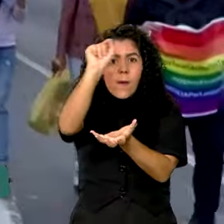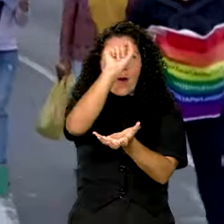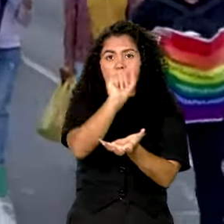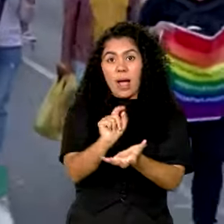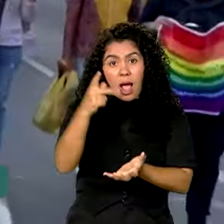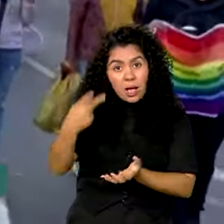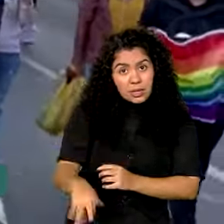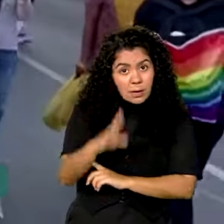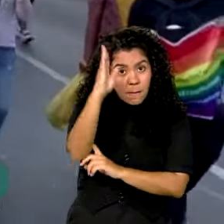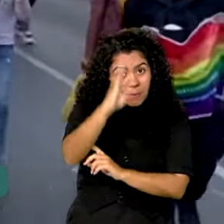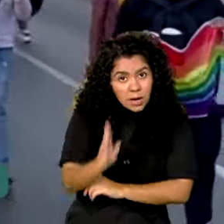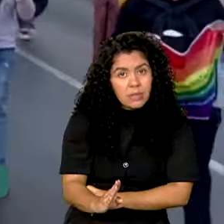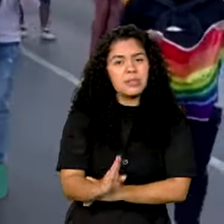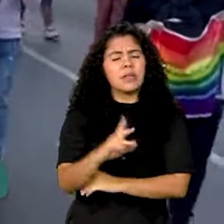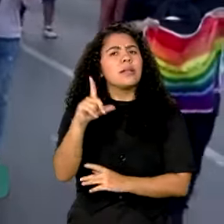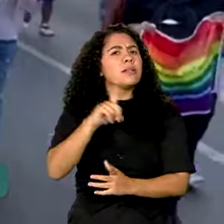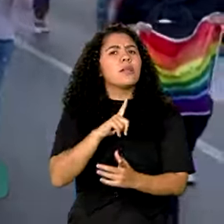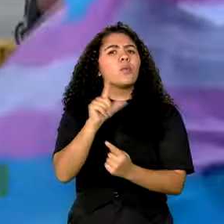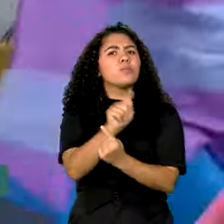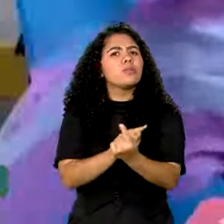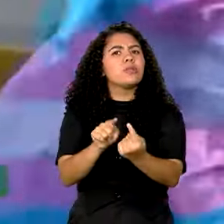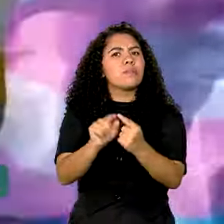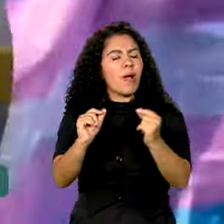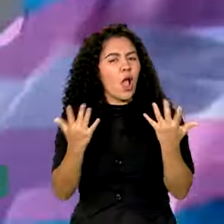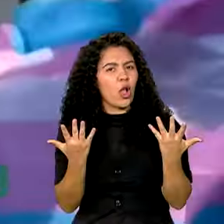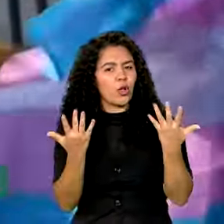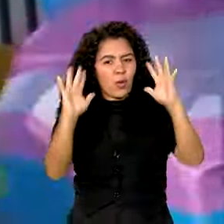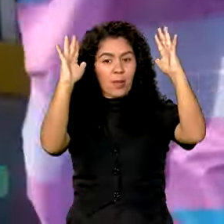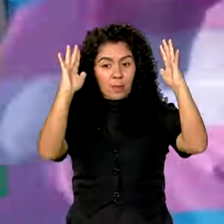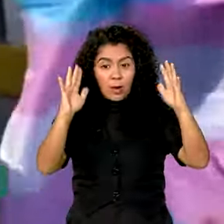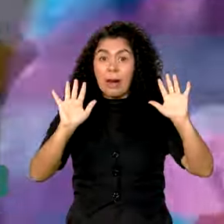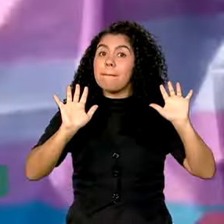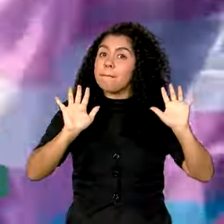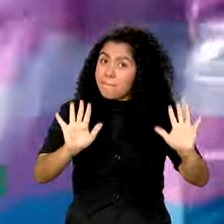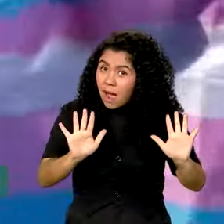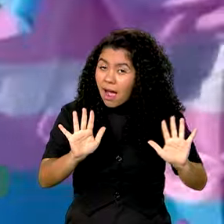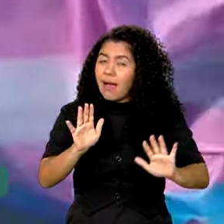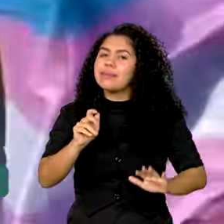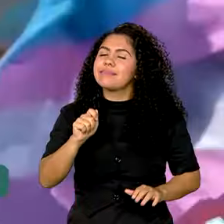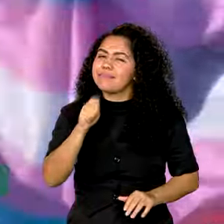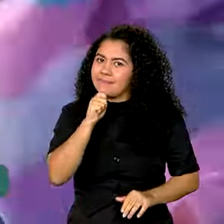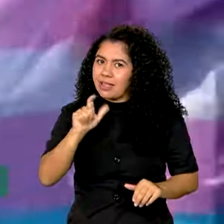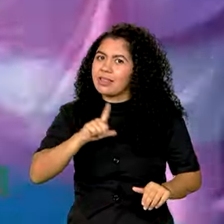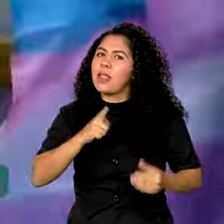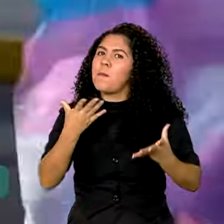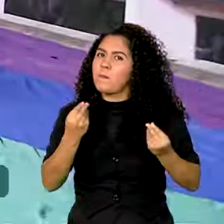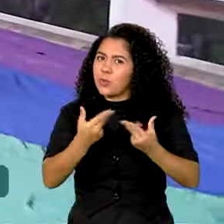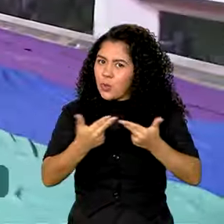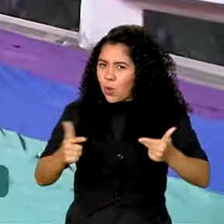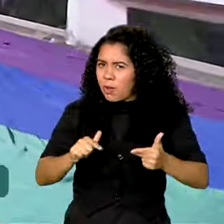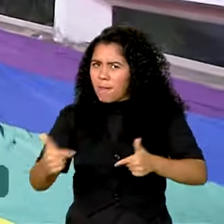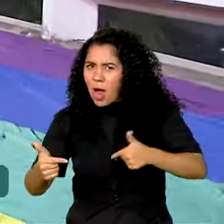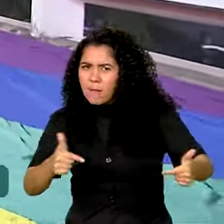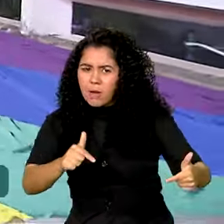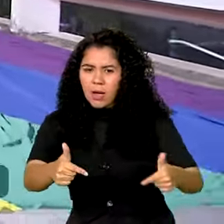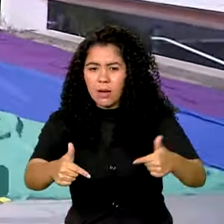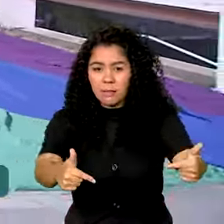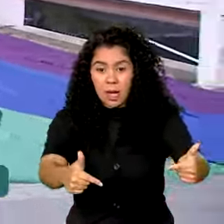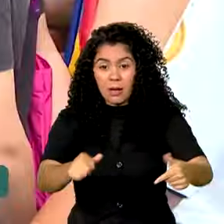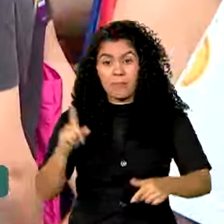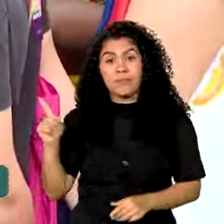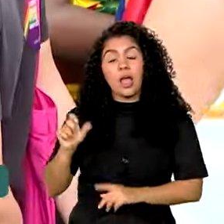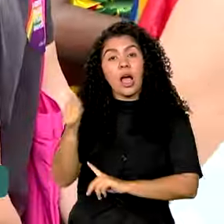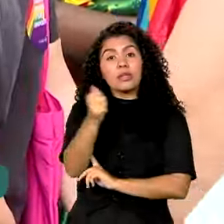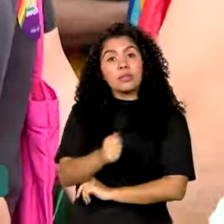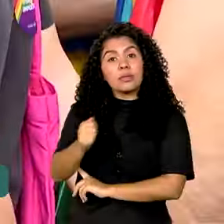países, há motivos para comemorar, mas ainda há muito a conquistar. Segundo a Associação